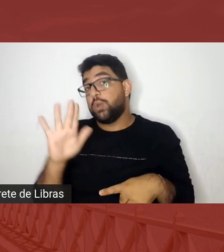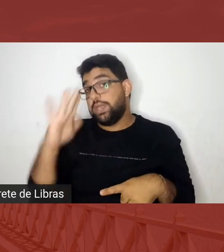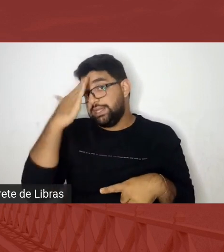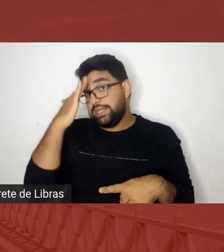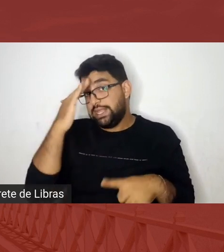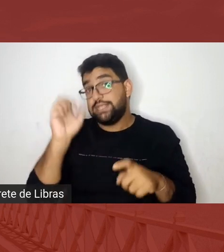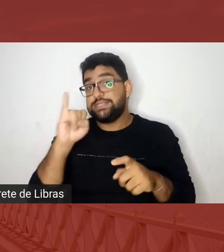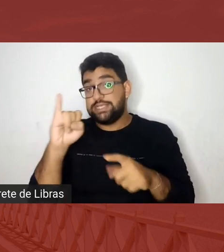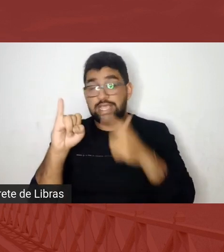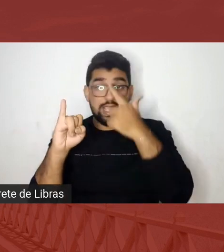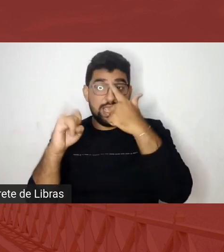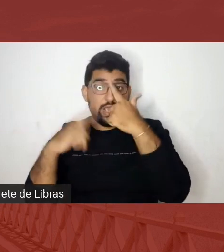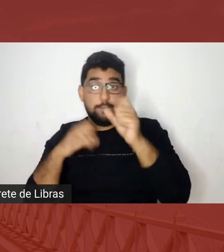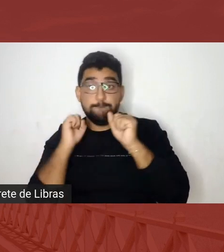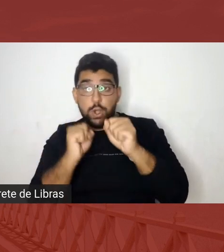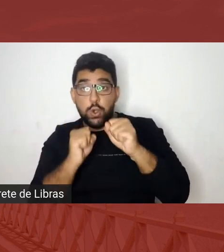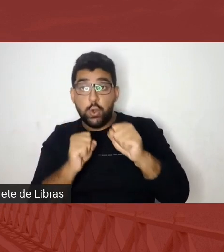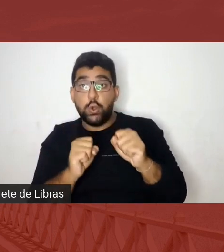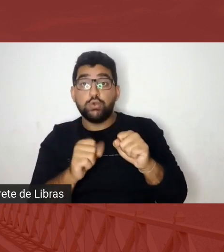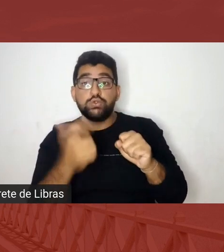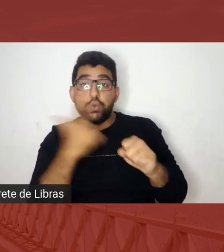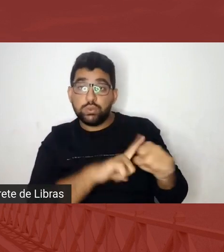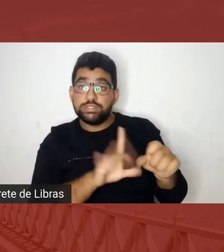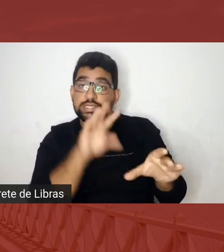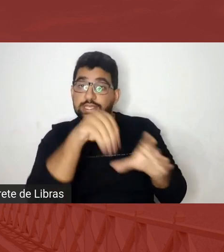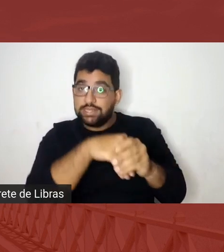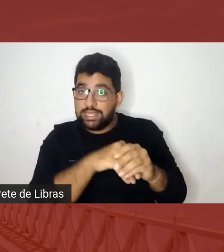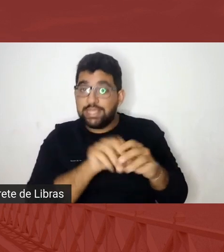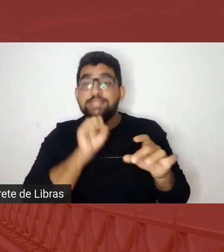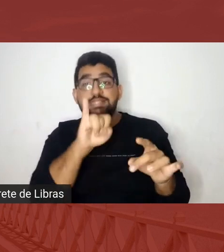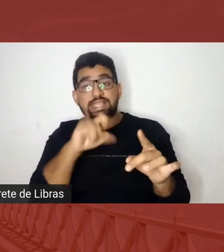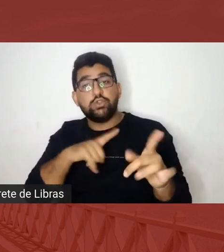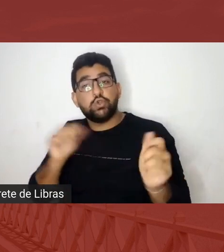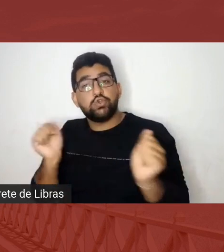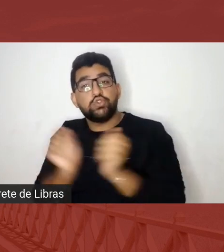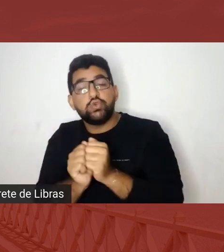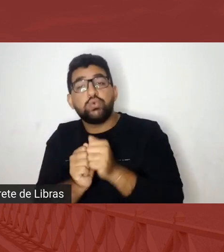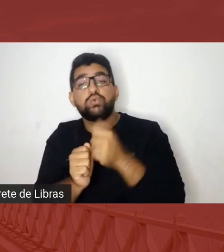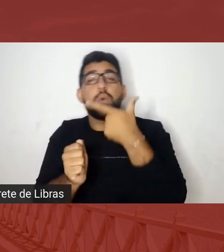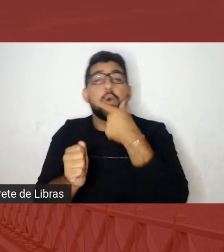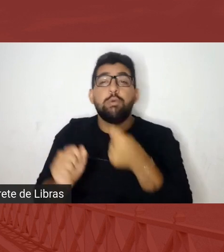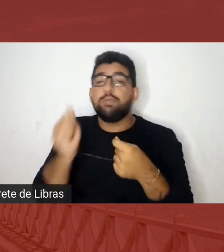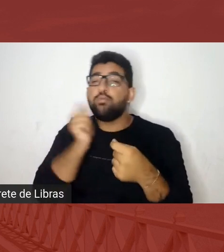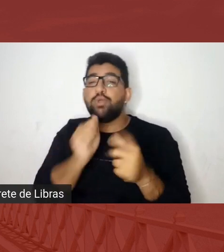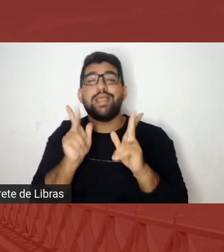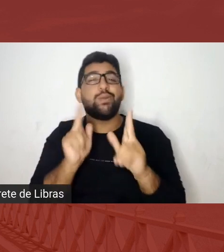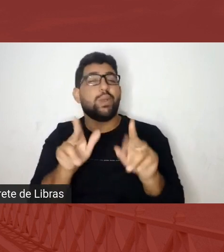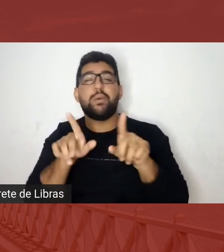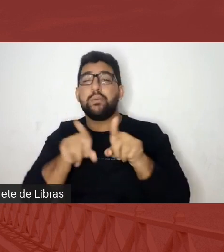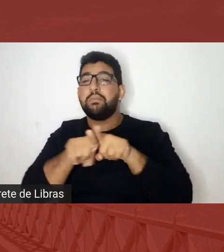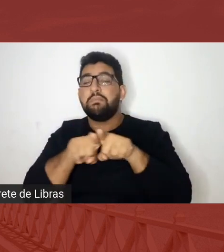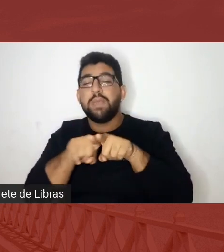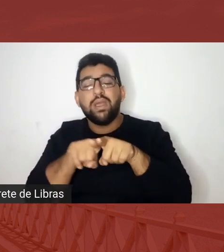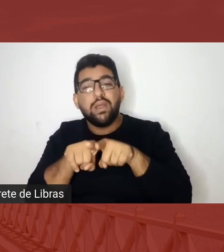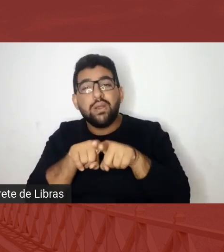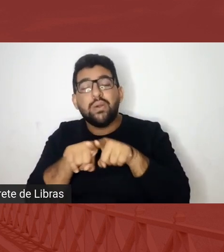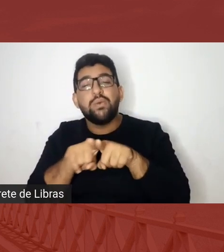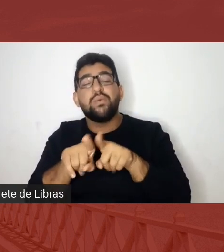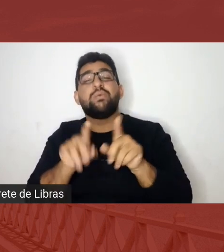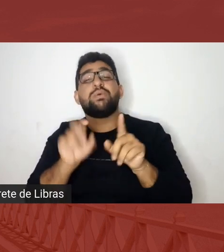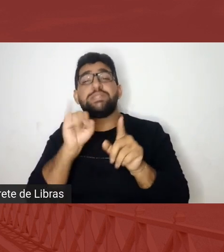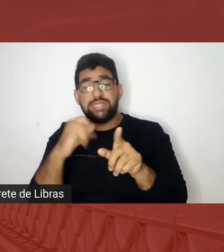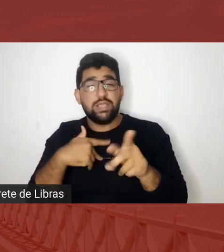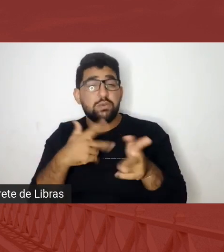aquilombada com as minhas manas e com os meus manos se eu compreender que a fala